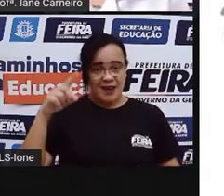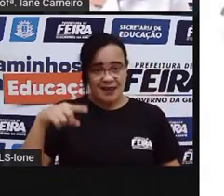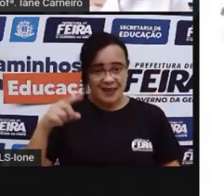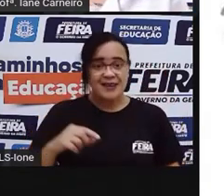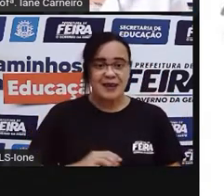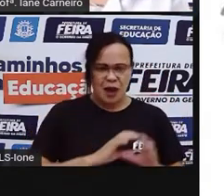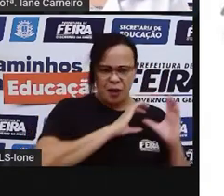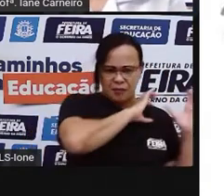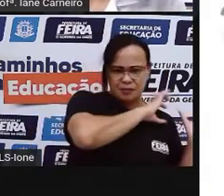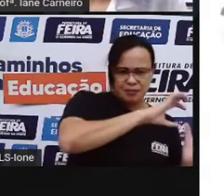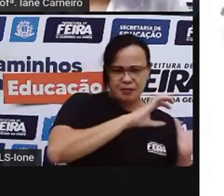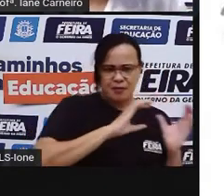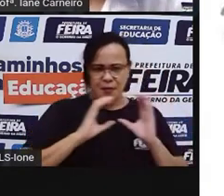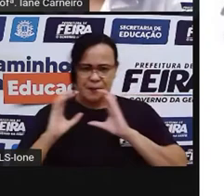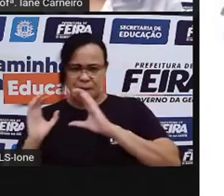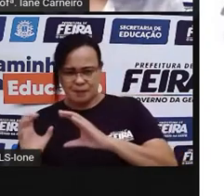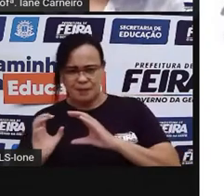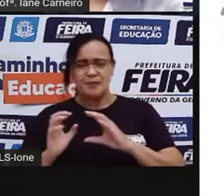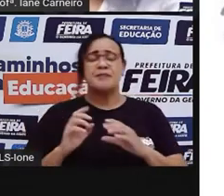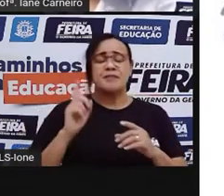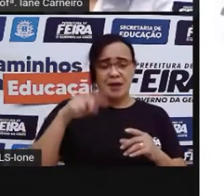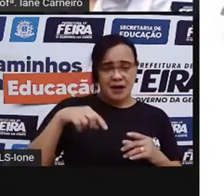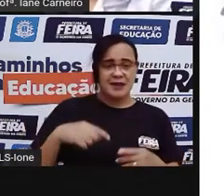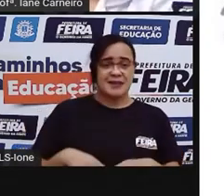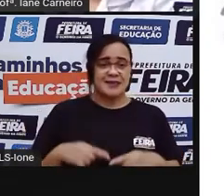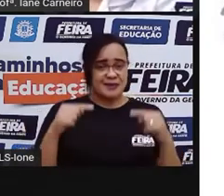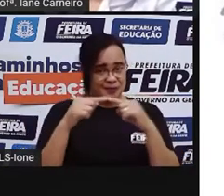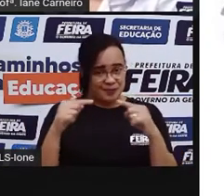é como se fosse uma embaleada mesmo, né? Que a gente chama aqui.